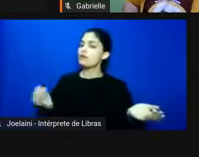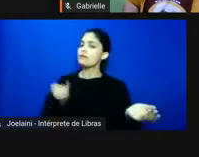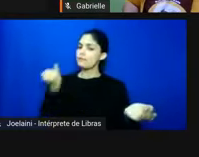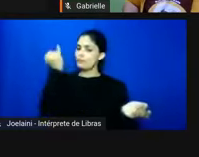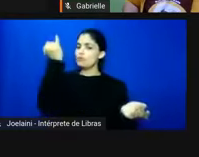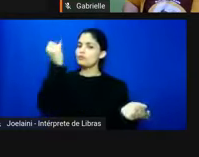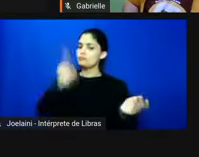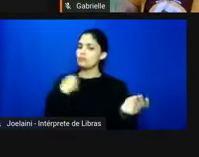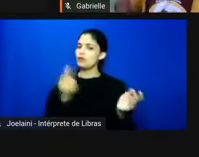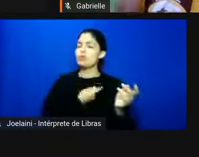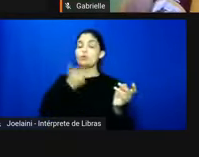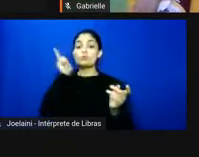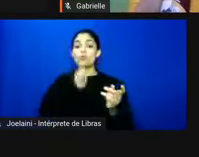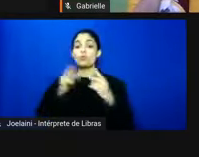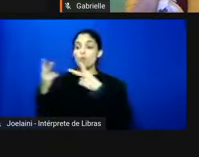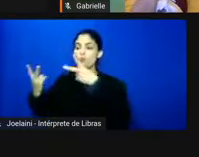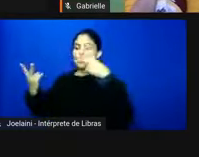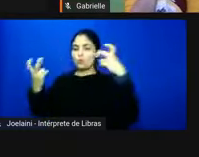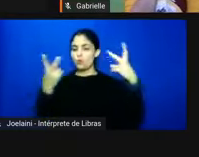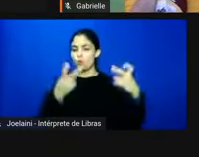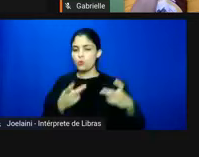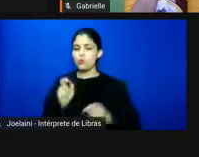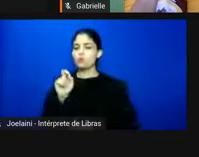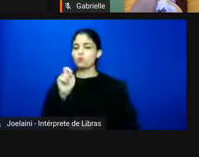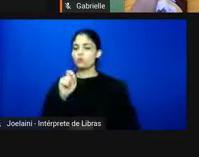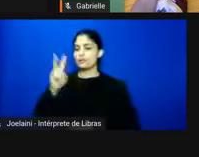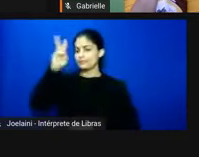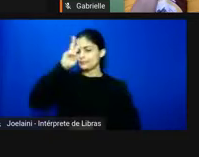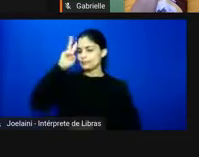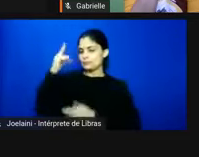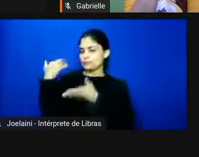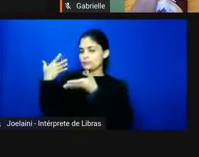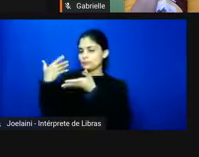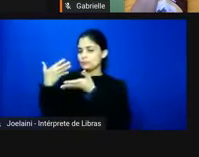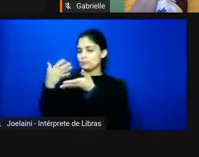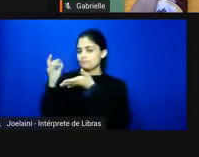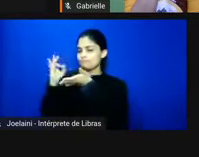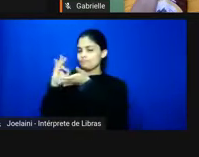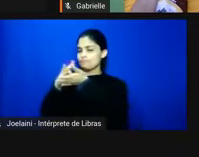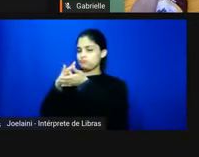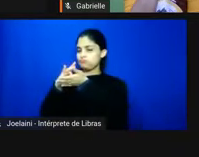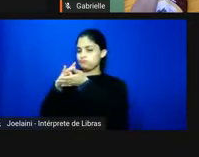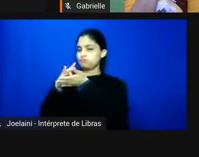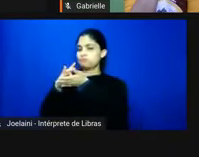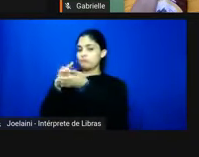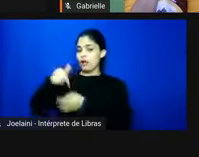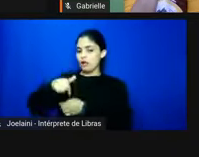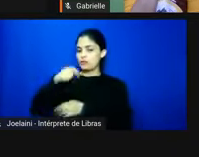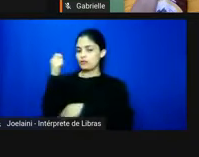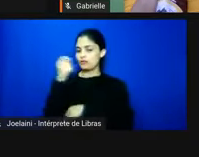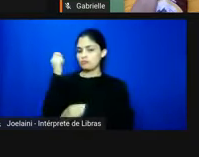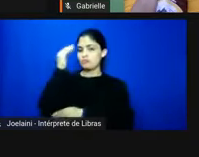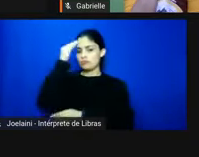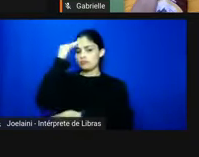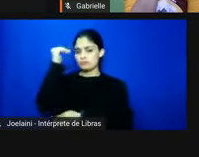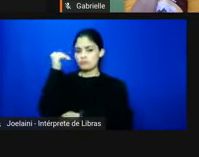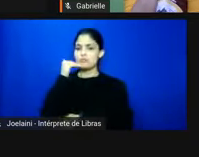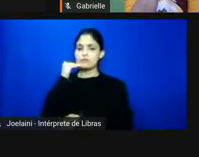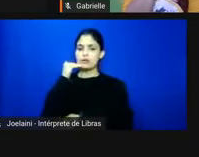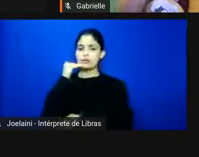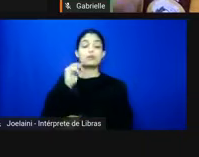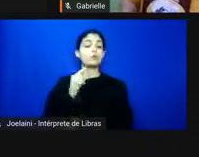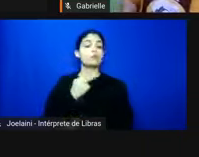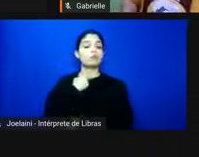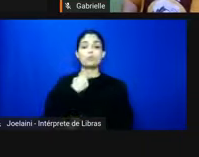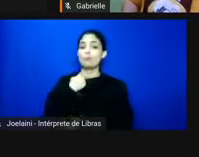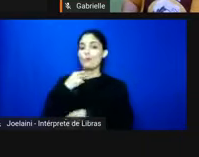visualizar o que a história os registros da história de Santa Maria eles não podem